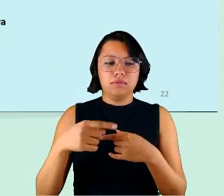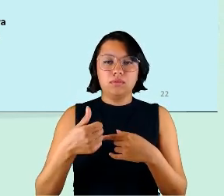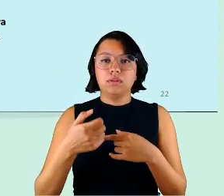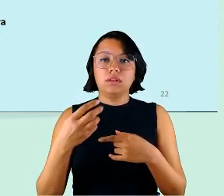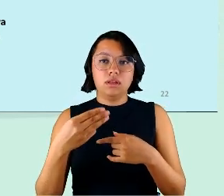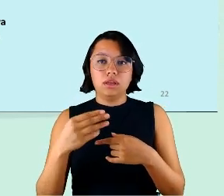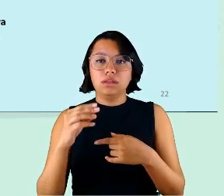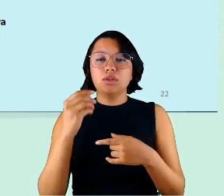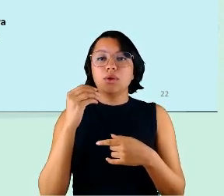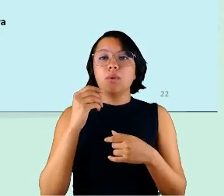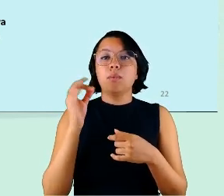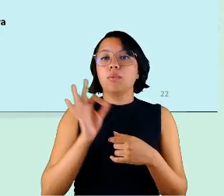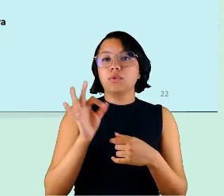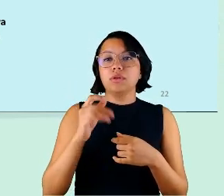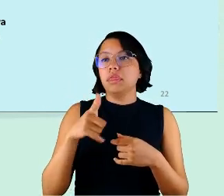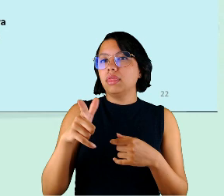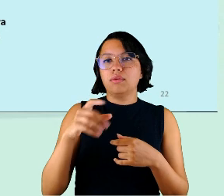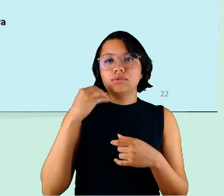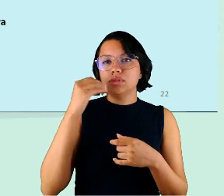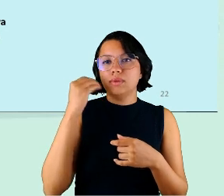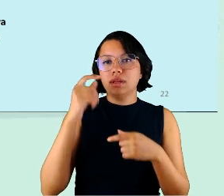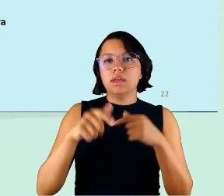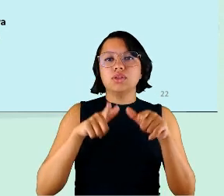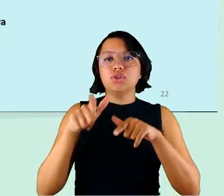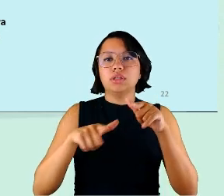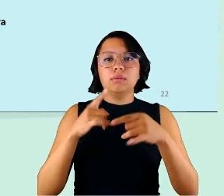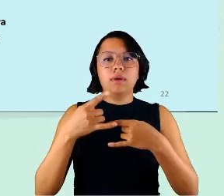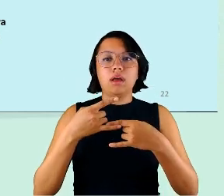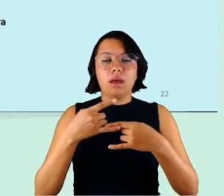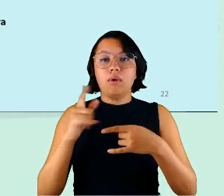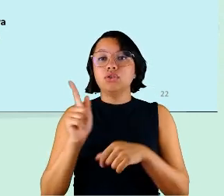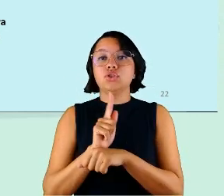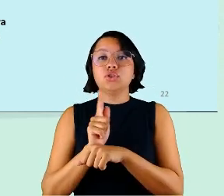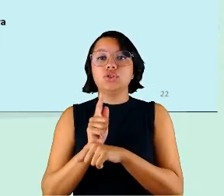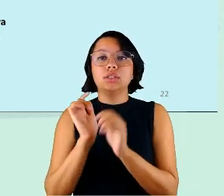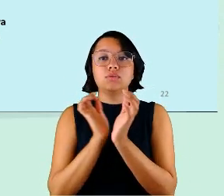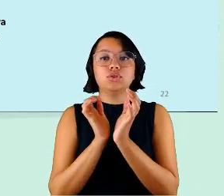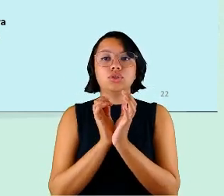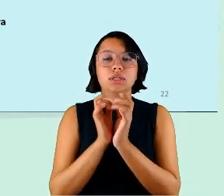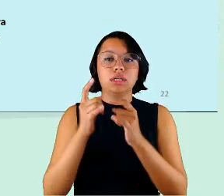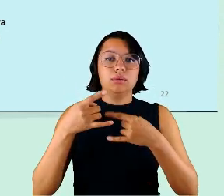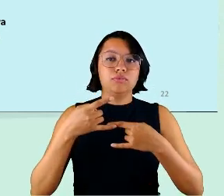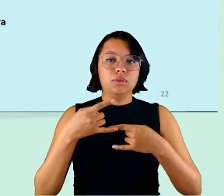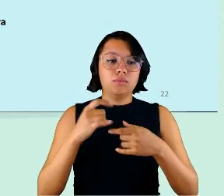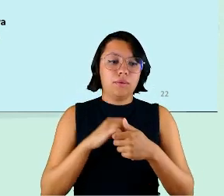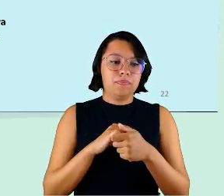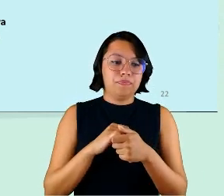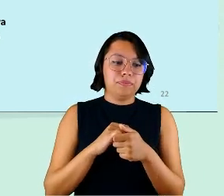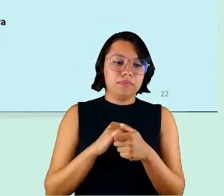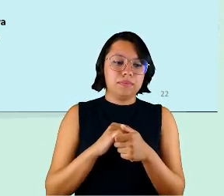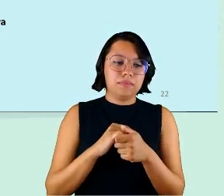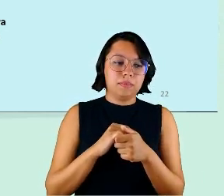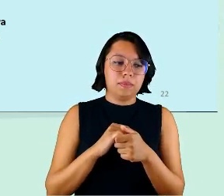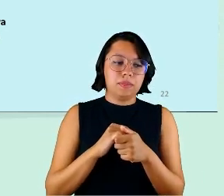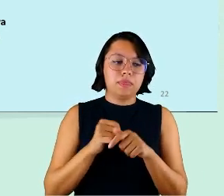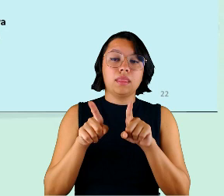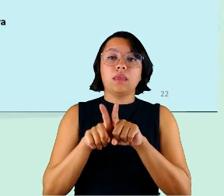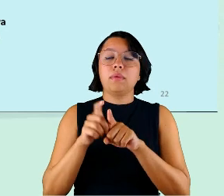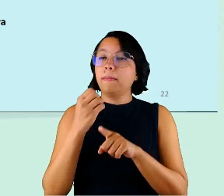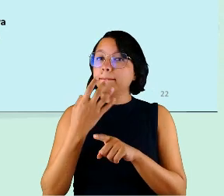gestores não tinham essa experiência de trabalho remoto de gestão de equipes virtuais e no caso eram